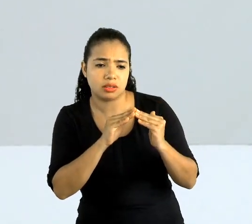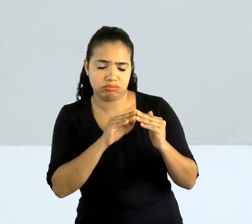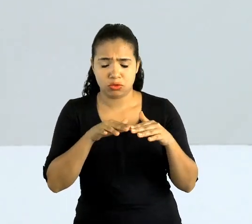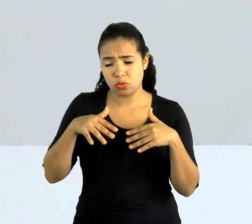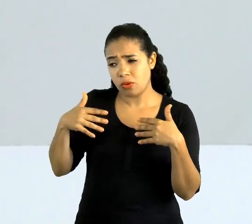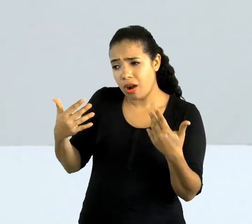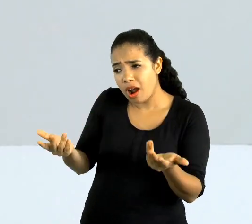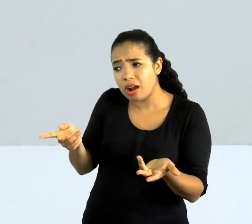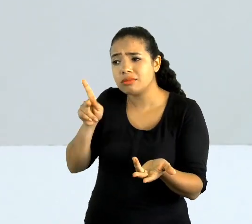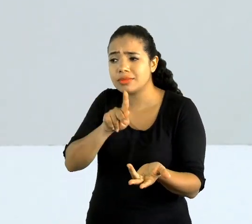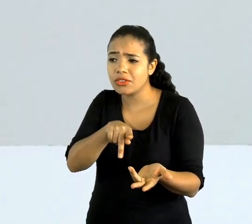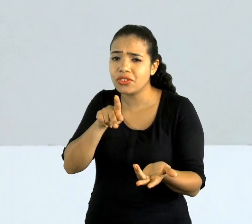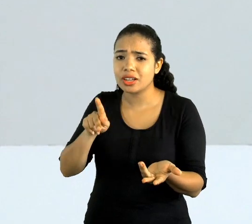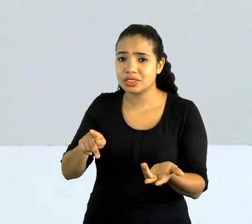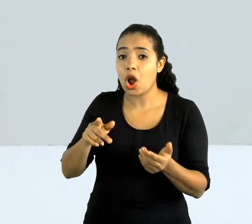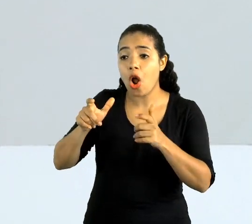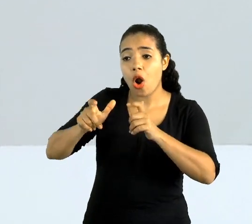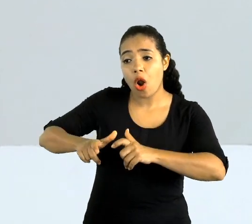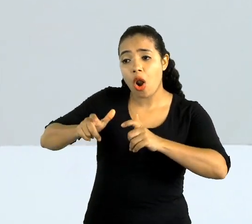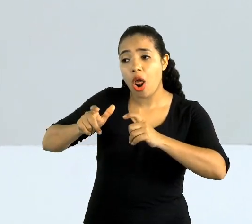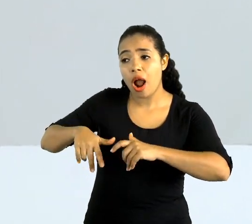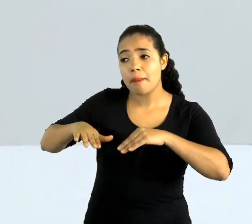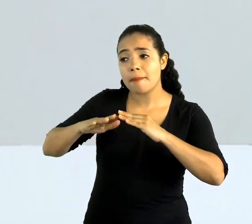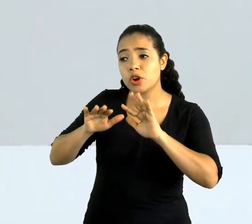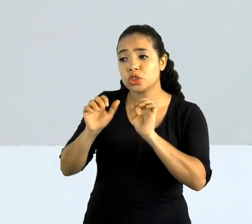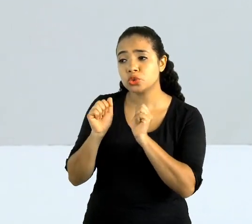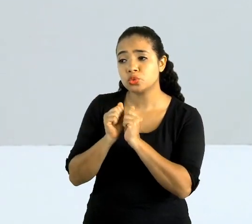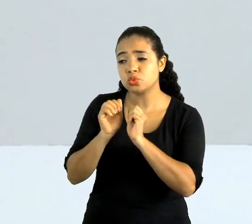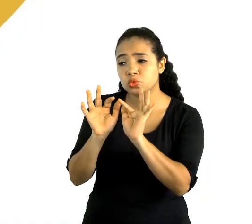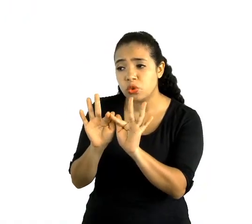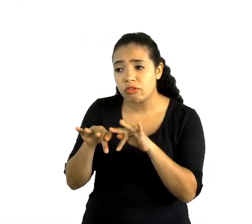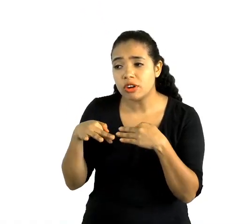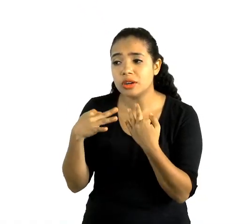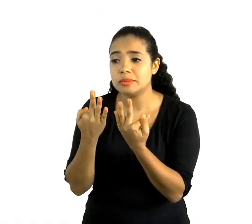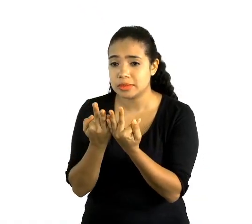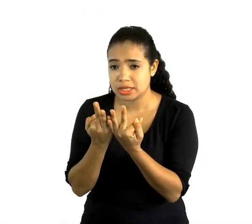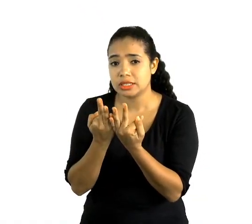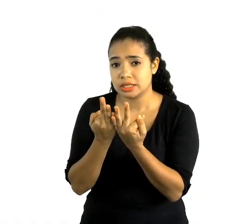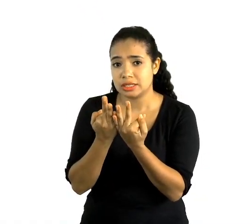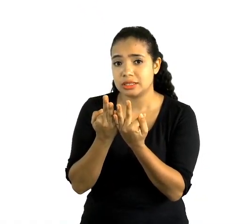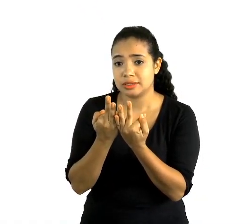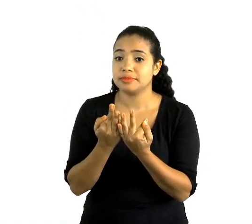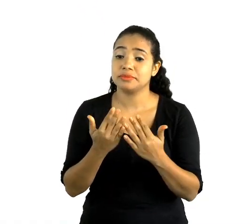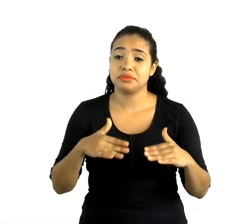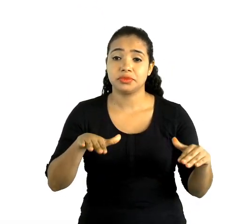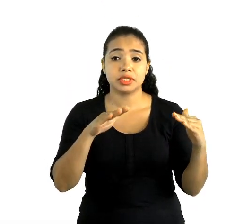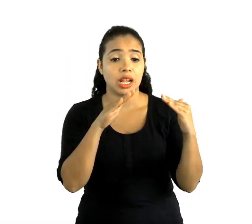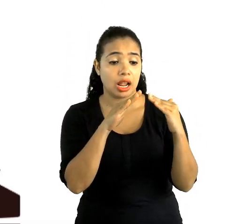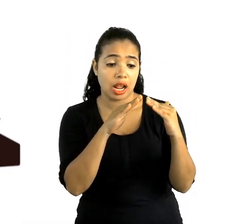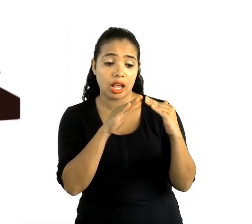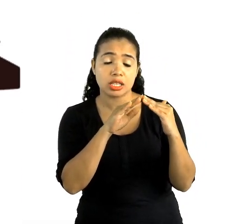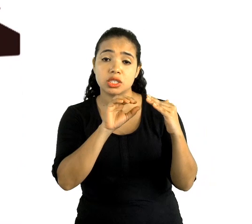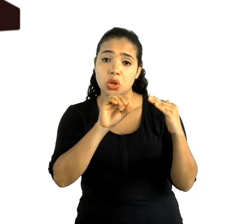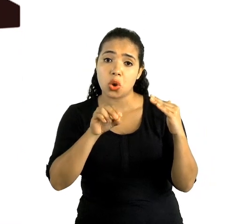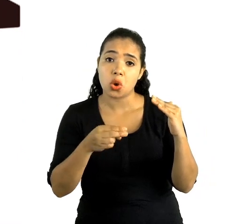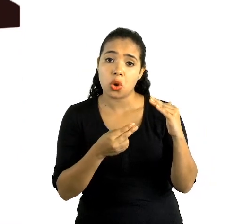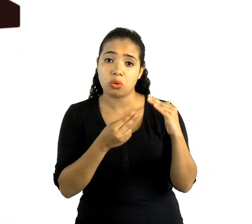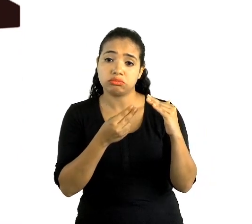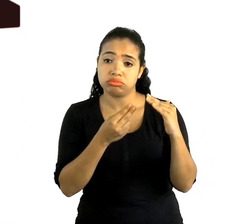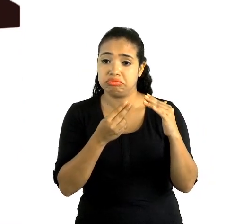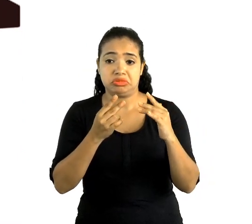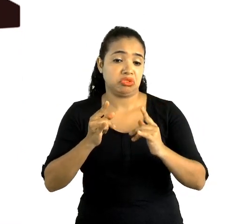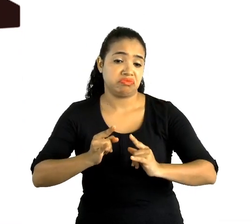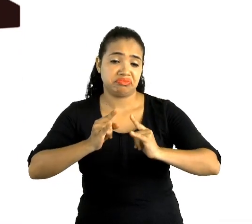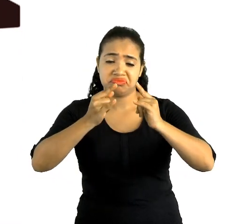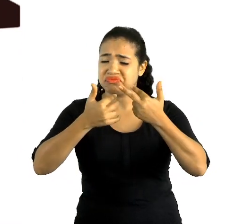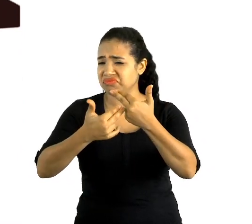professora! É o lugar que a gente mora com a nossa família. Chamamos de casa ou moradia o local feito